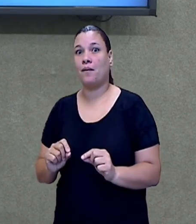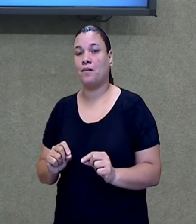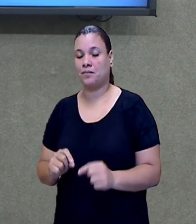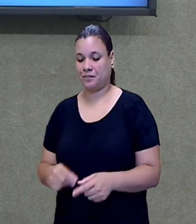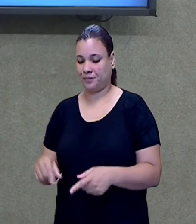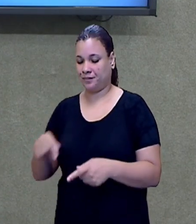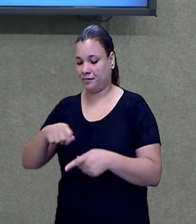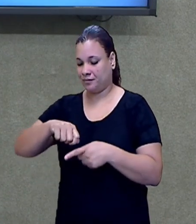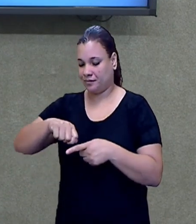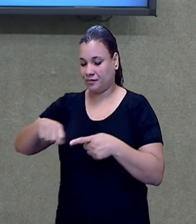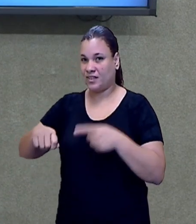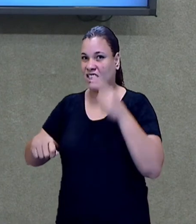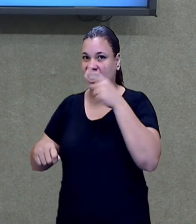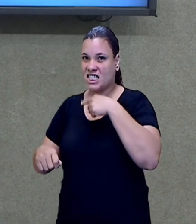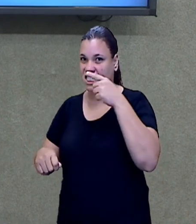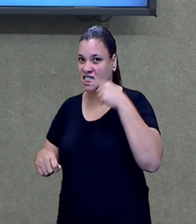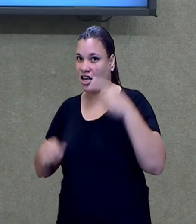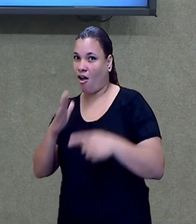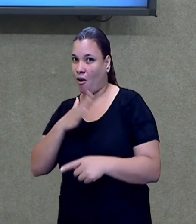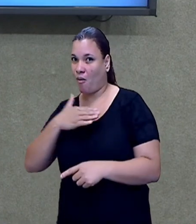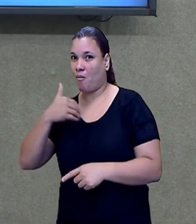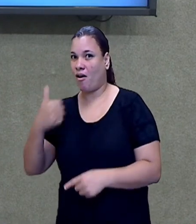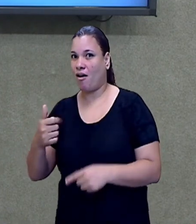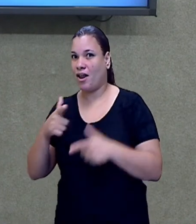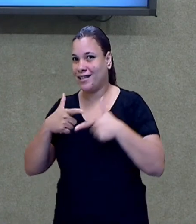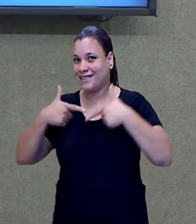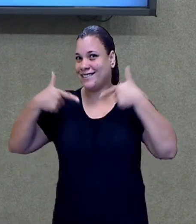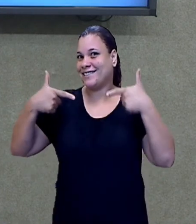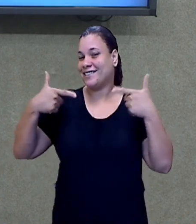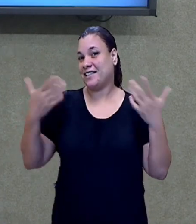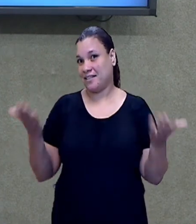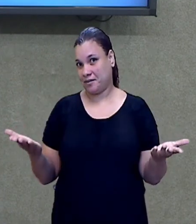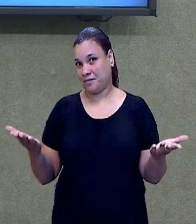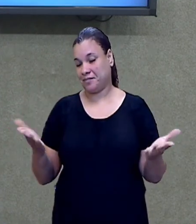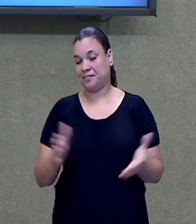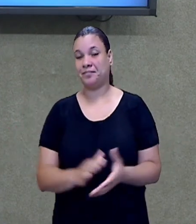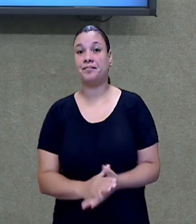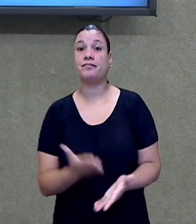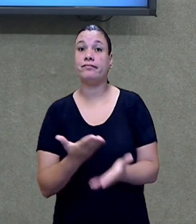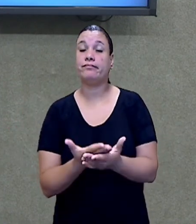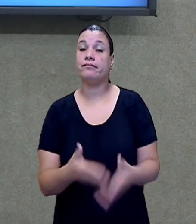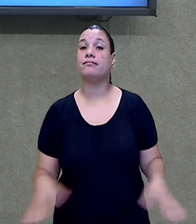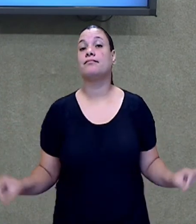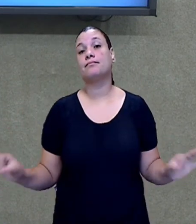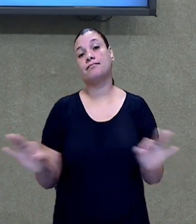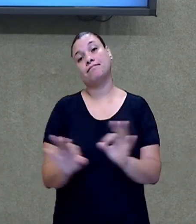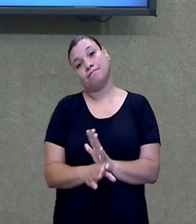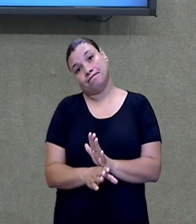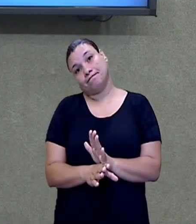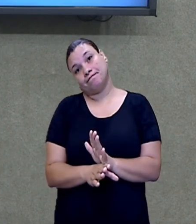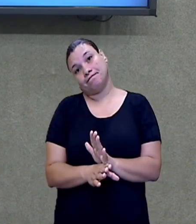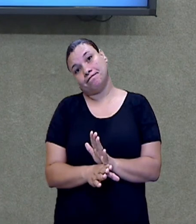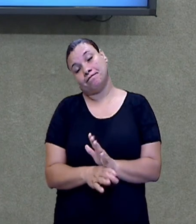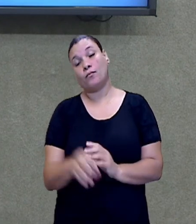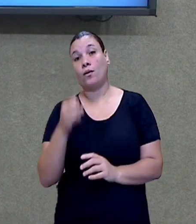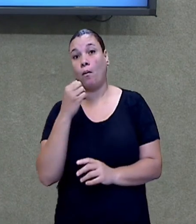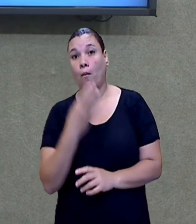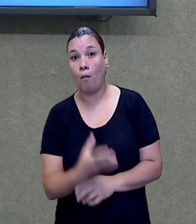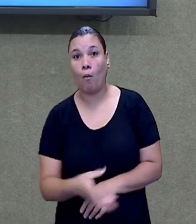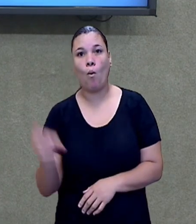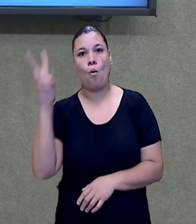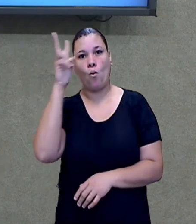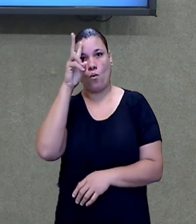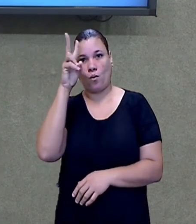consumir esse produto, então, essa pasta dental. E aqui a gente encerra a nossa aula de hoje. Vale lembrar que é muito